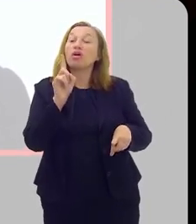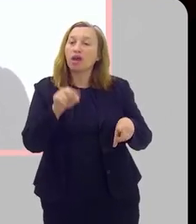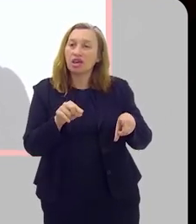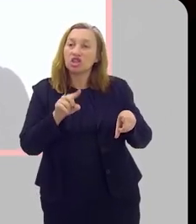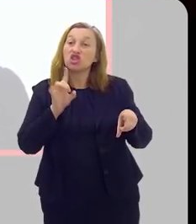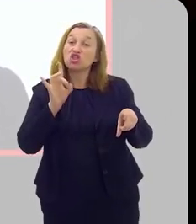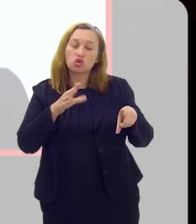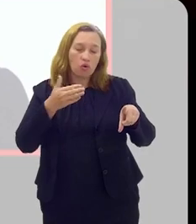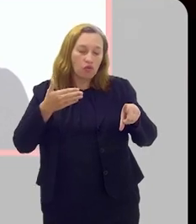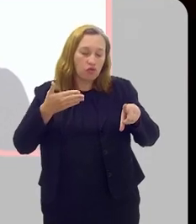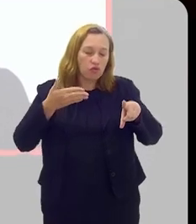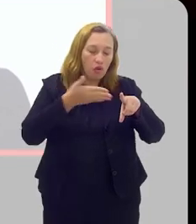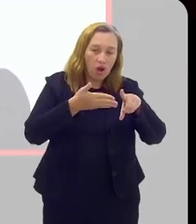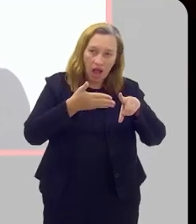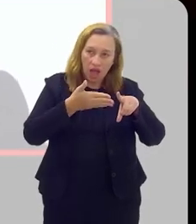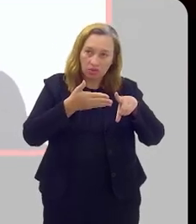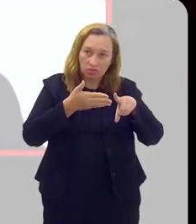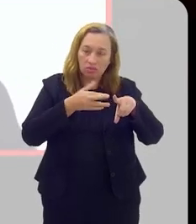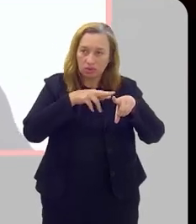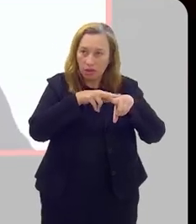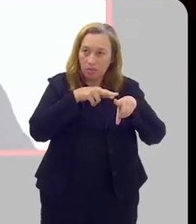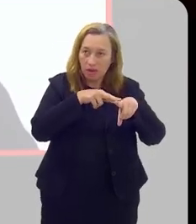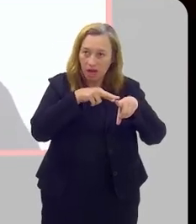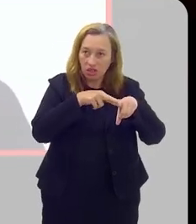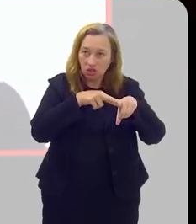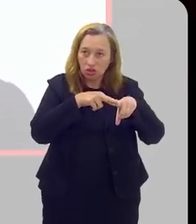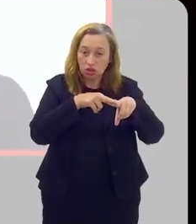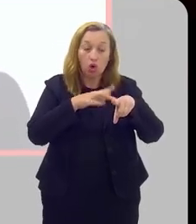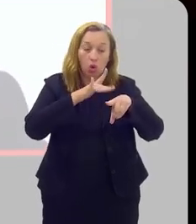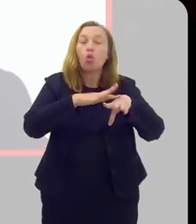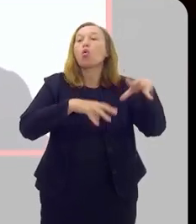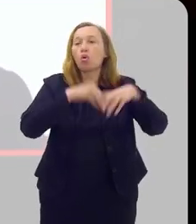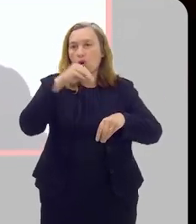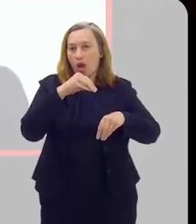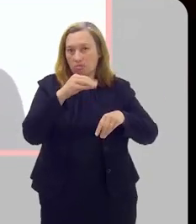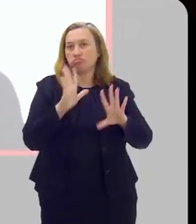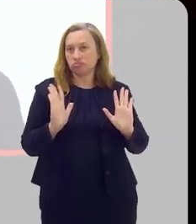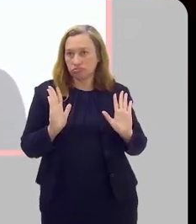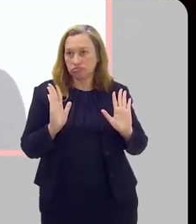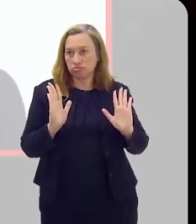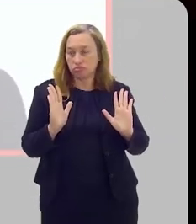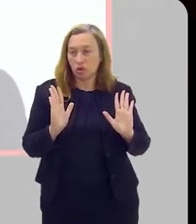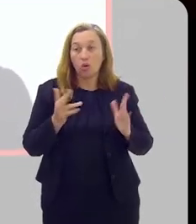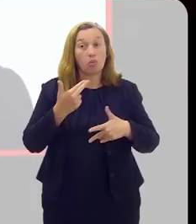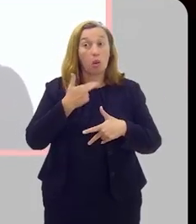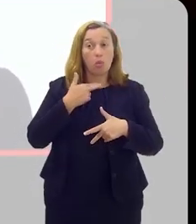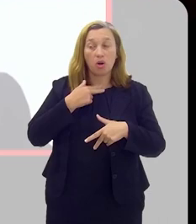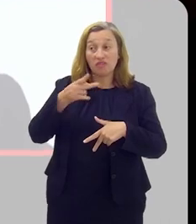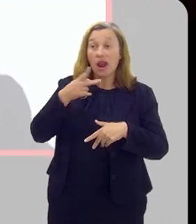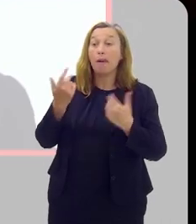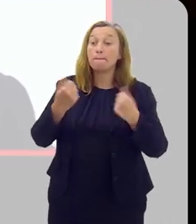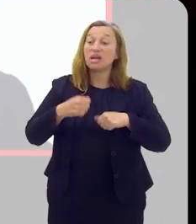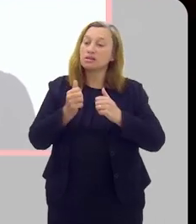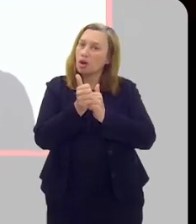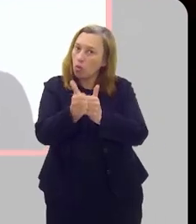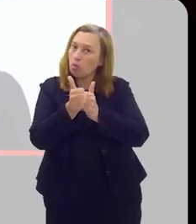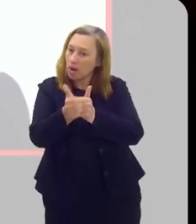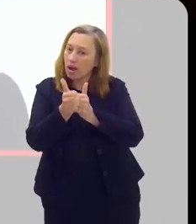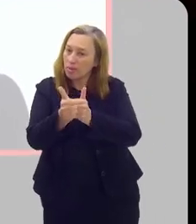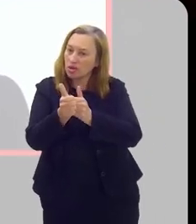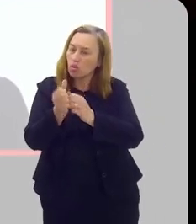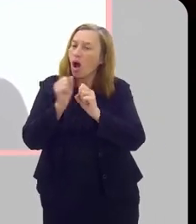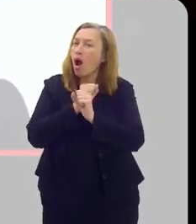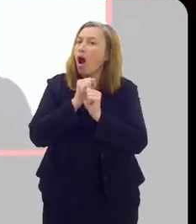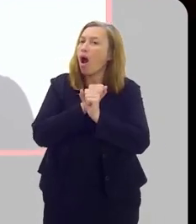só ali localizada na próstata, que esse paciente esteja curado. É claro que a gente não pode ser isso. Ele precisa fazer o